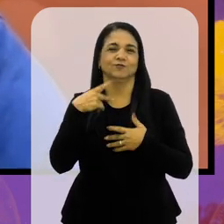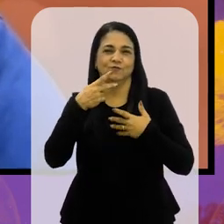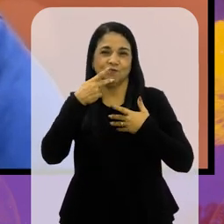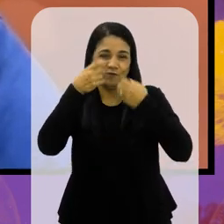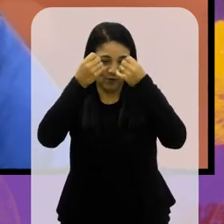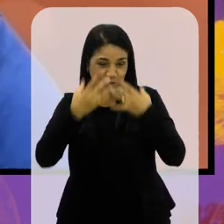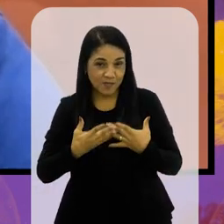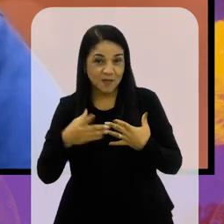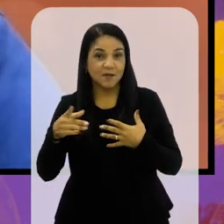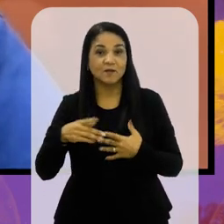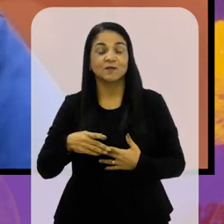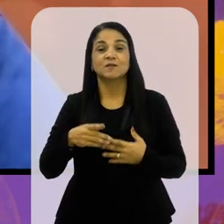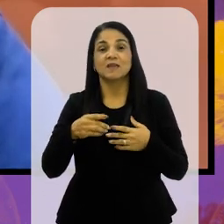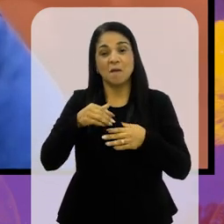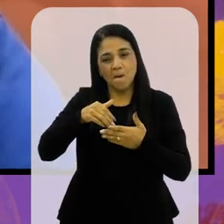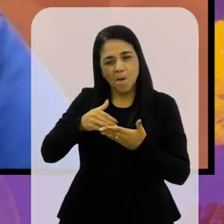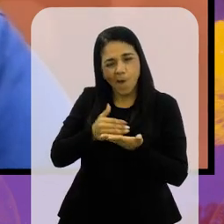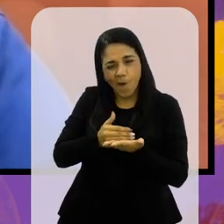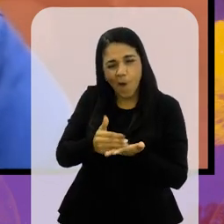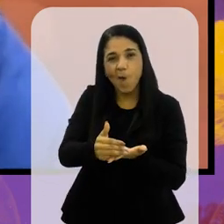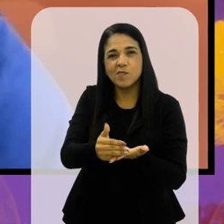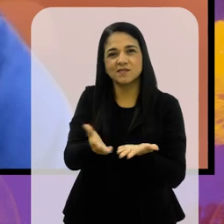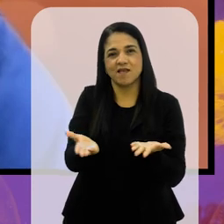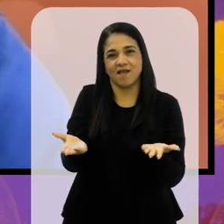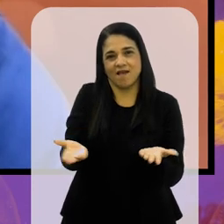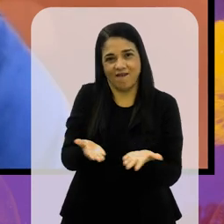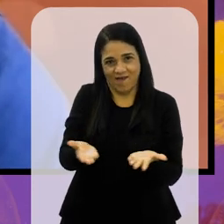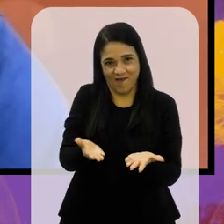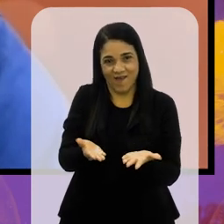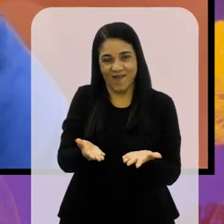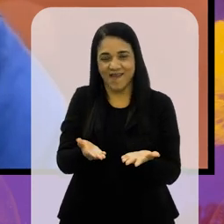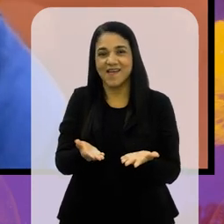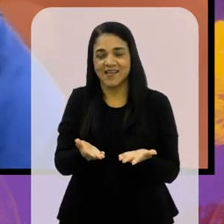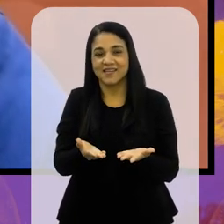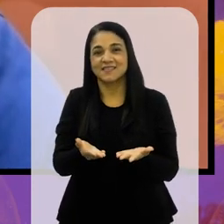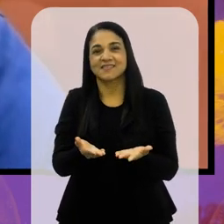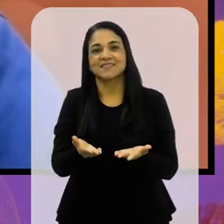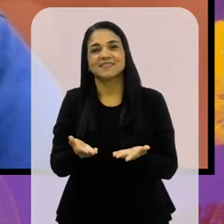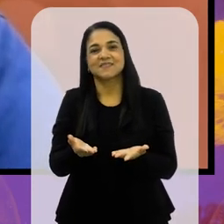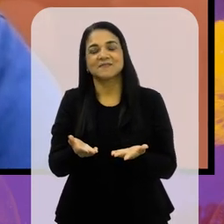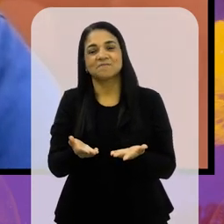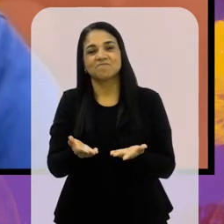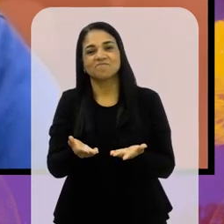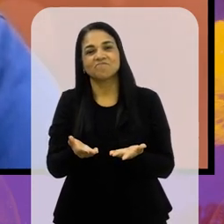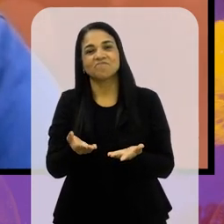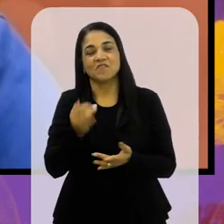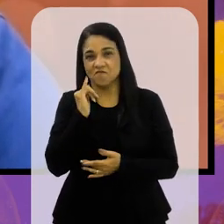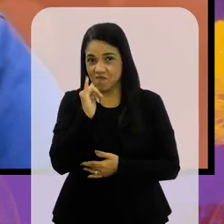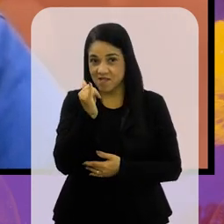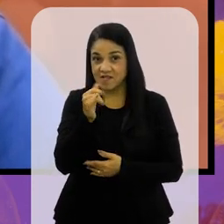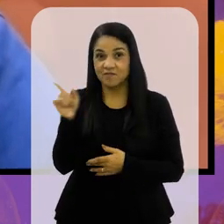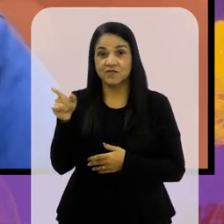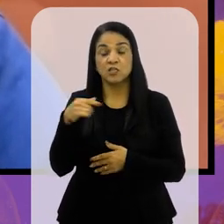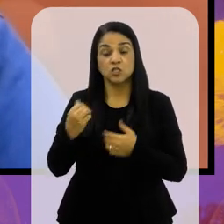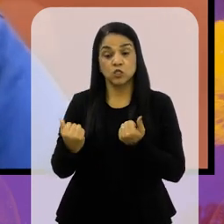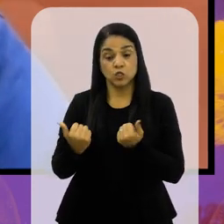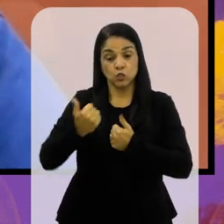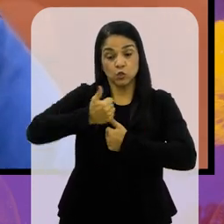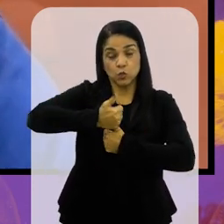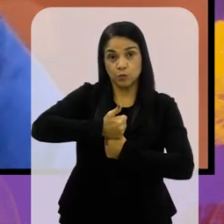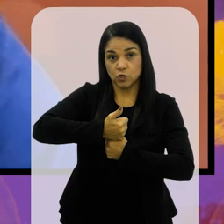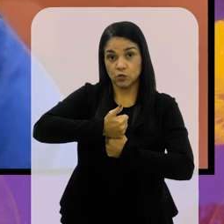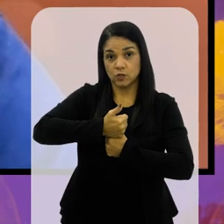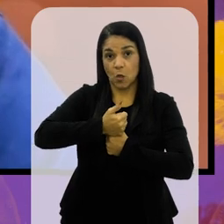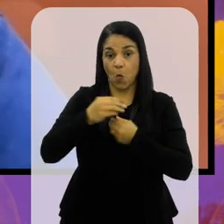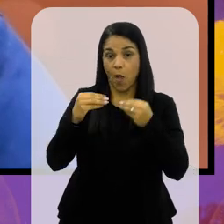americanos, dar o start, dar o pontapé inicial. É a chamada substituição